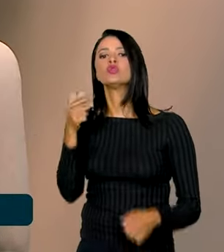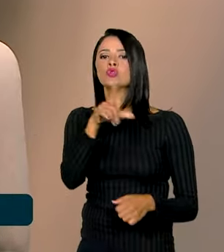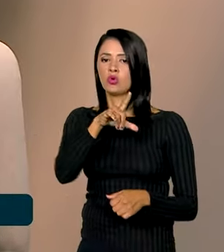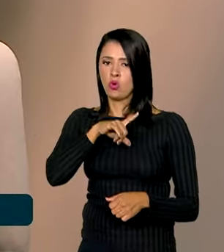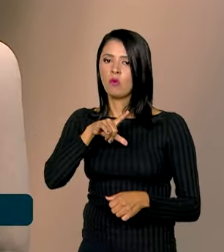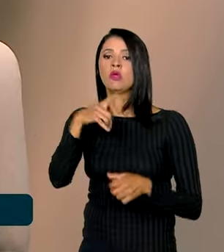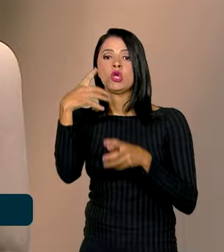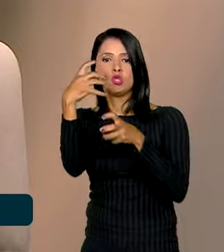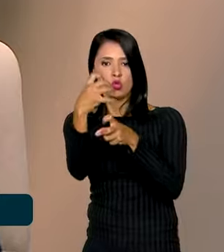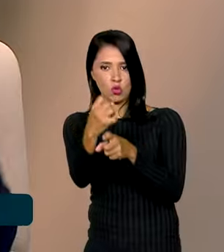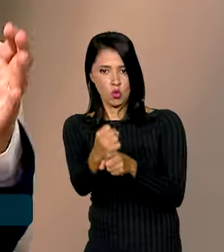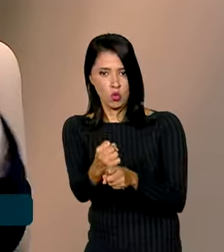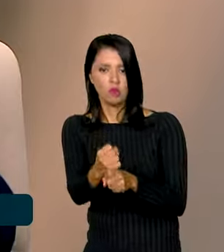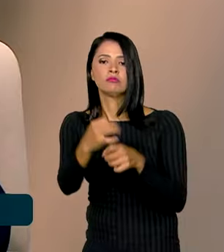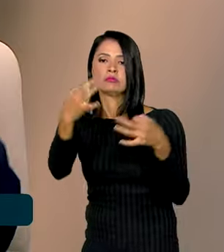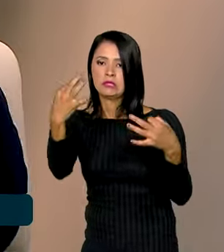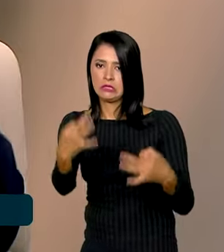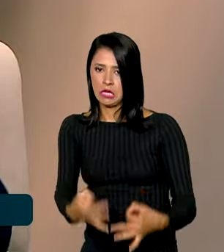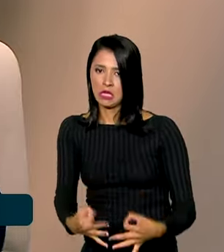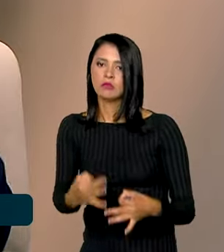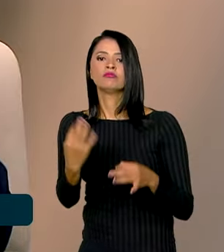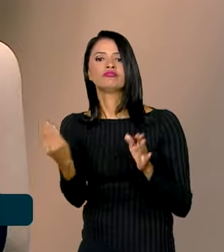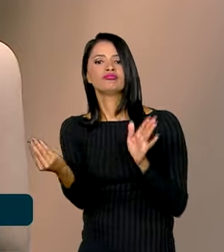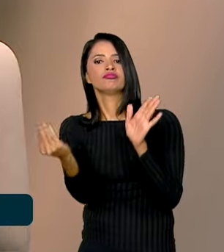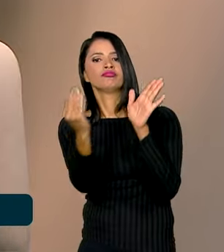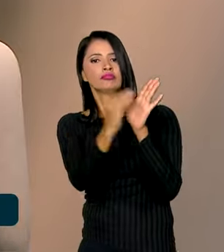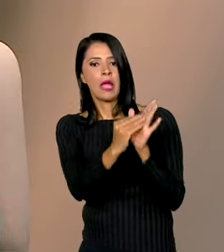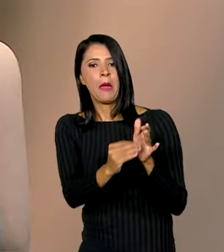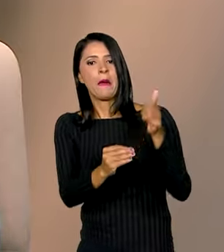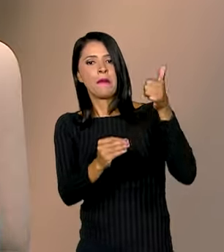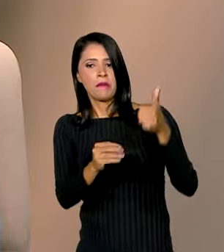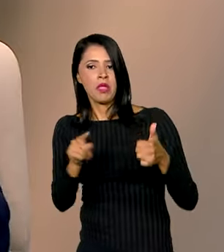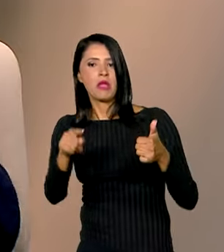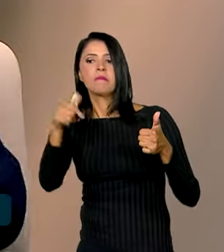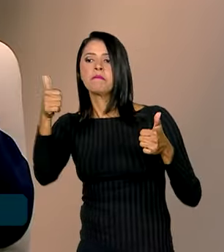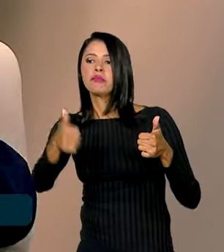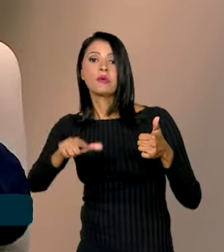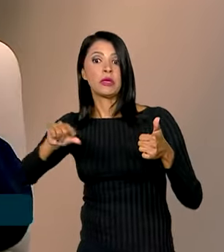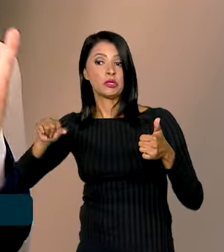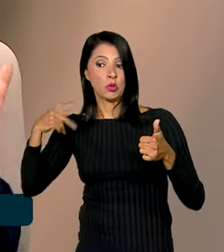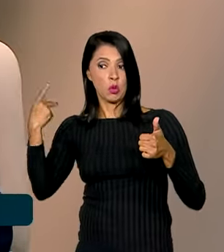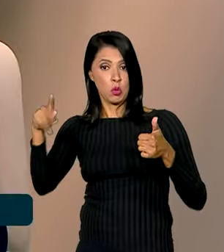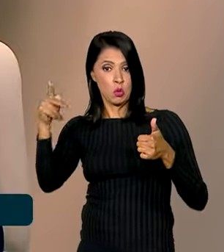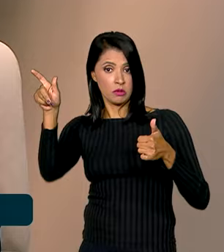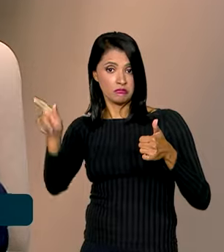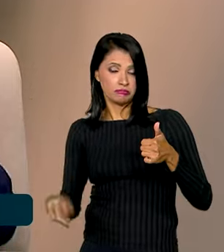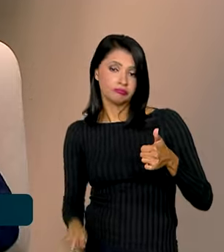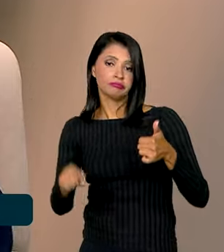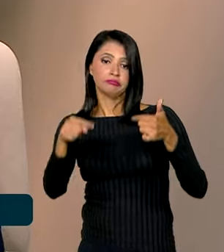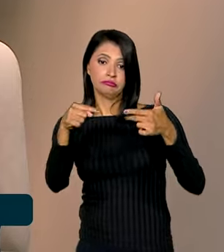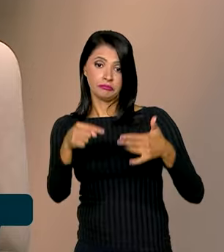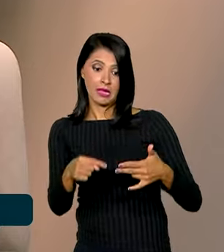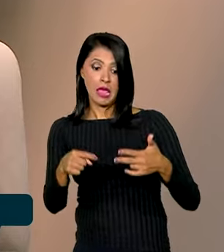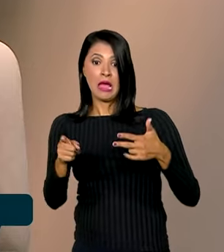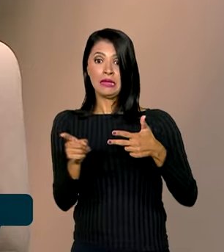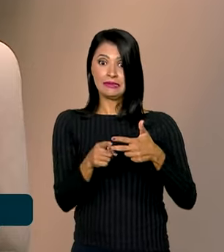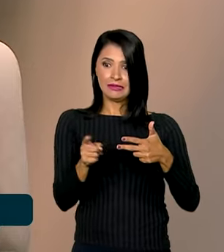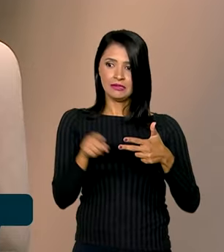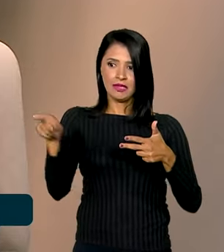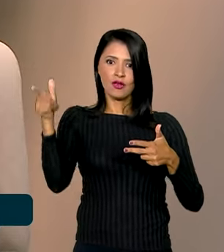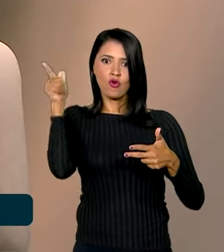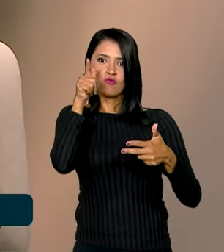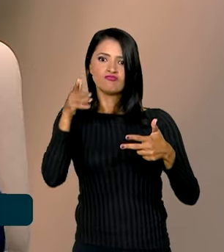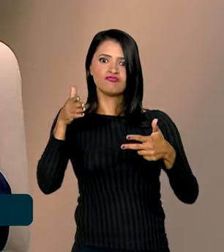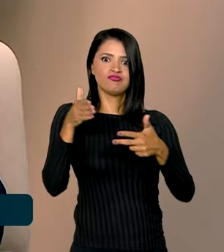ela vai ter a nota dela, a gente vai ranquear pelas preferências dela, supondo que ela conseguiu entrar na terceira opção dela.